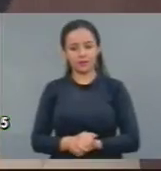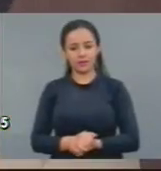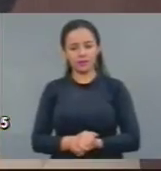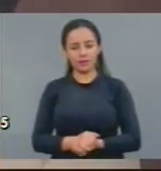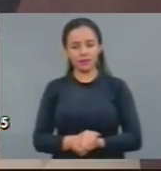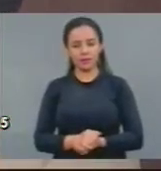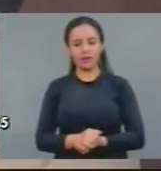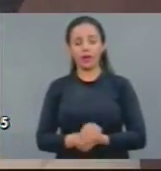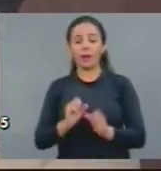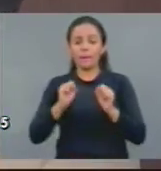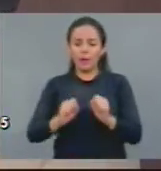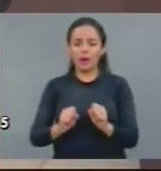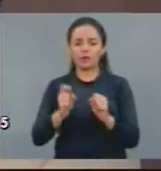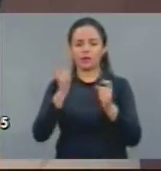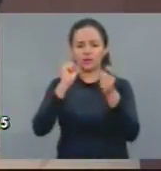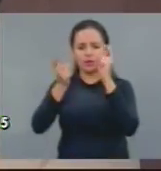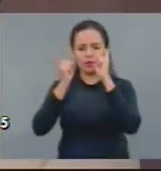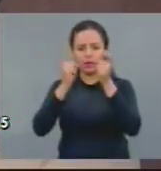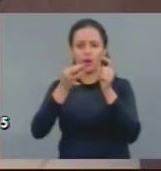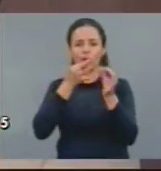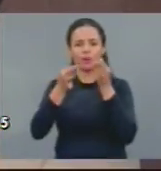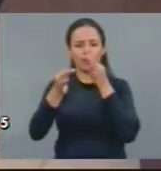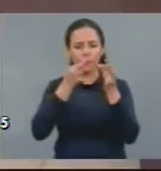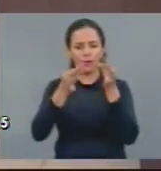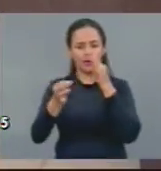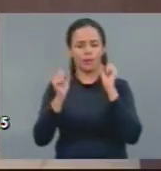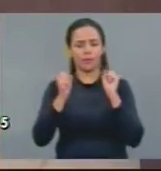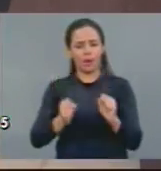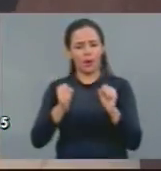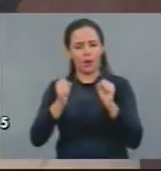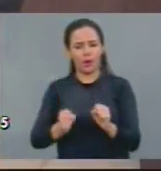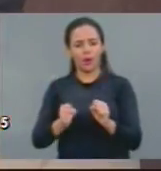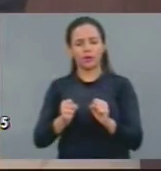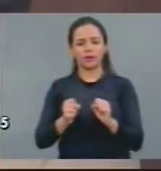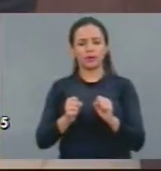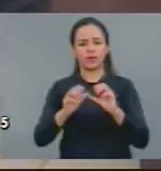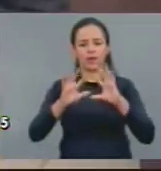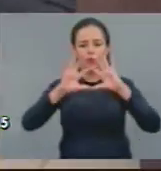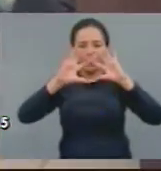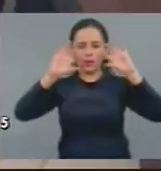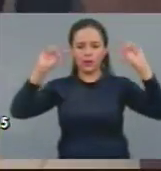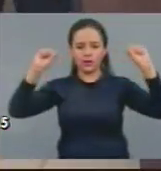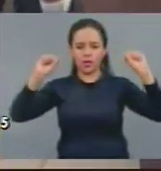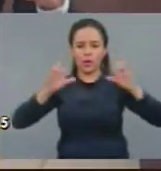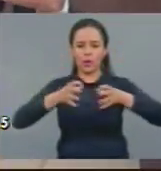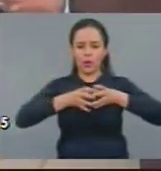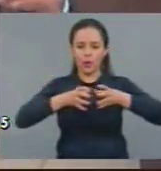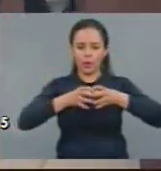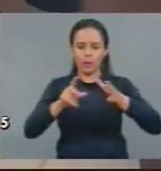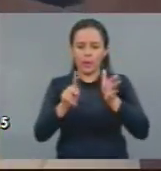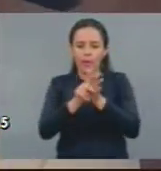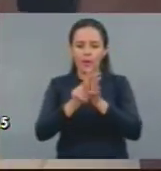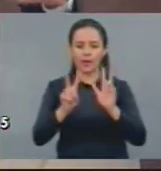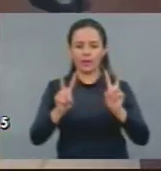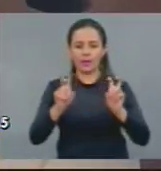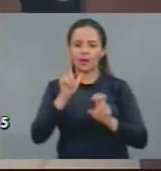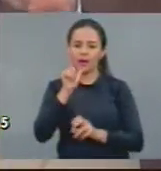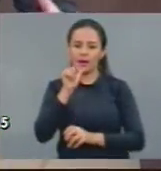gente pode discutir nos comitês de bacia, no Conselho de Recursos Hídricos. O que nós estamos colocando é que é uma